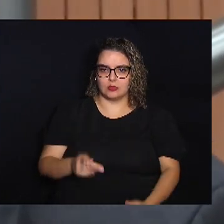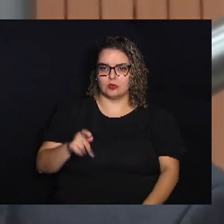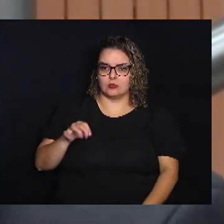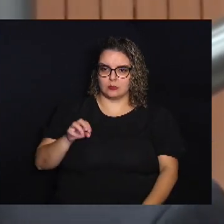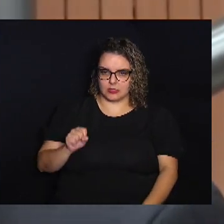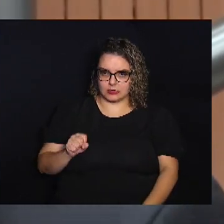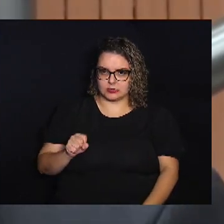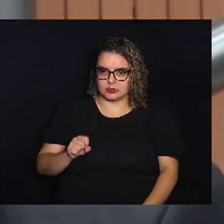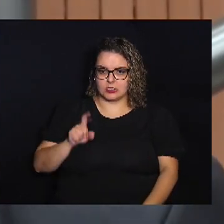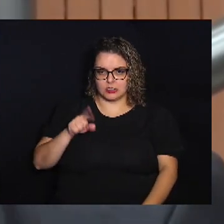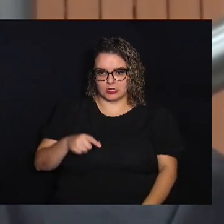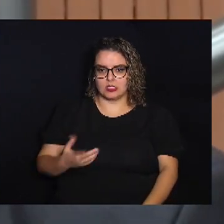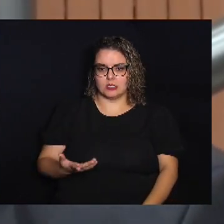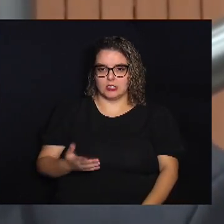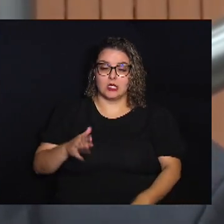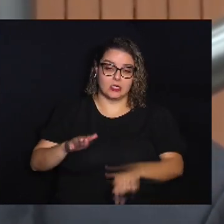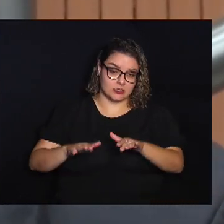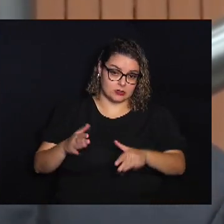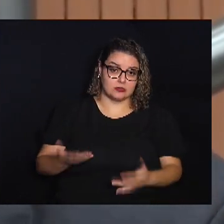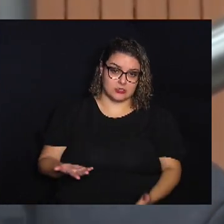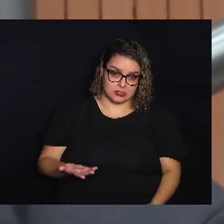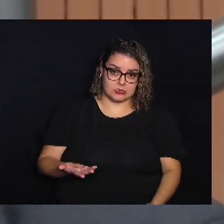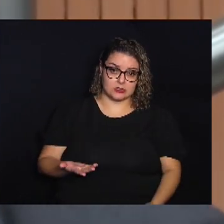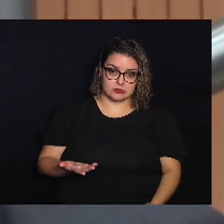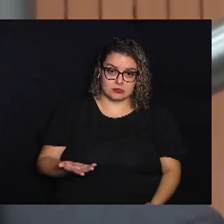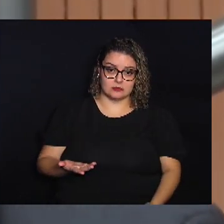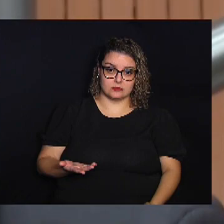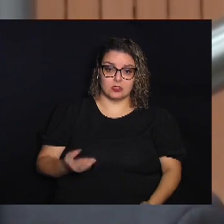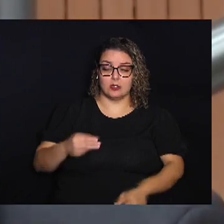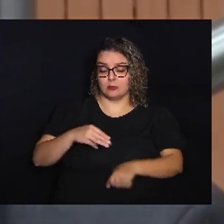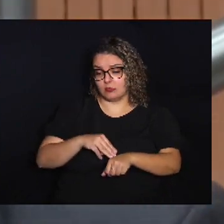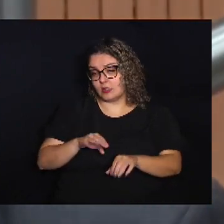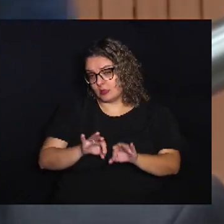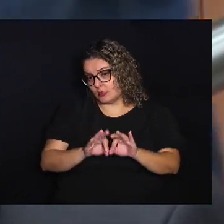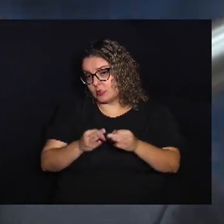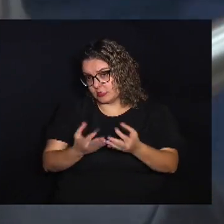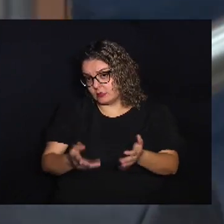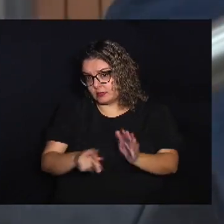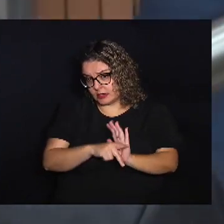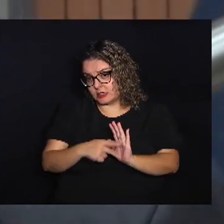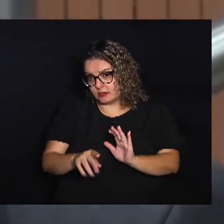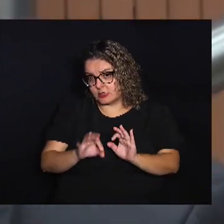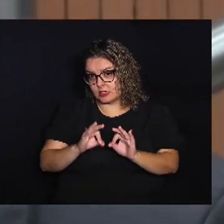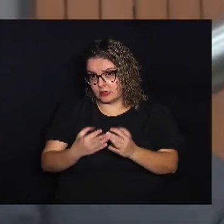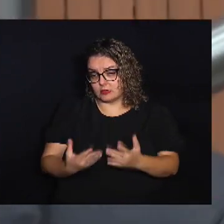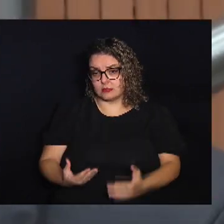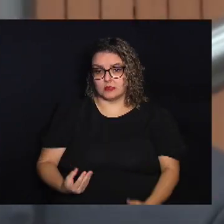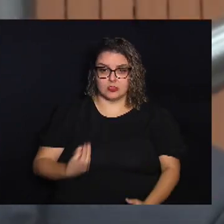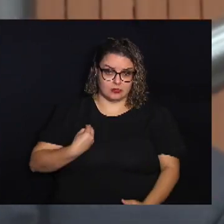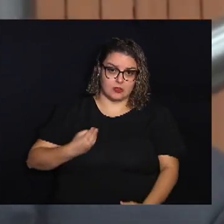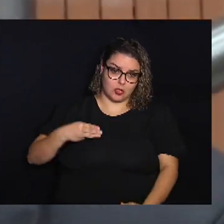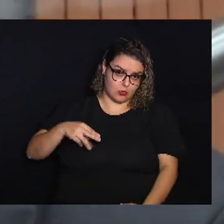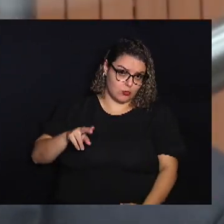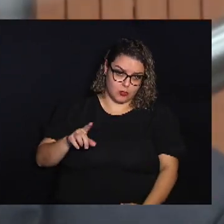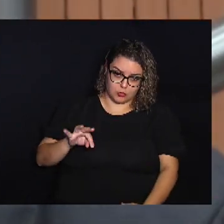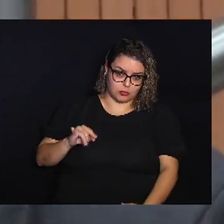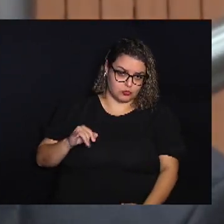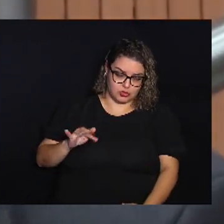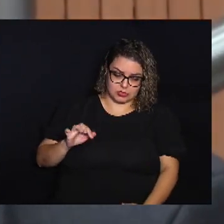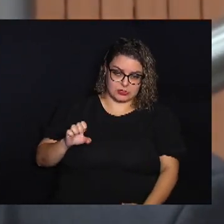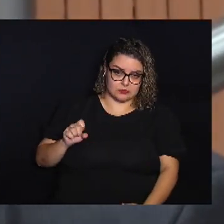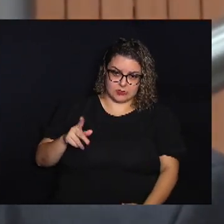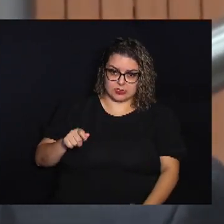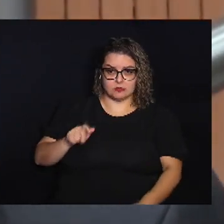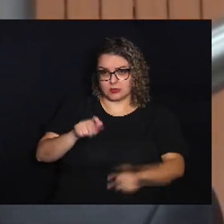E é considerado Muitas vezes Já membro Da família E a gente vive Família muito espécie Pessoas que convivem Com os